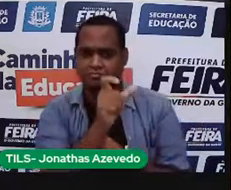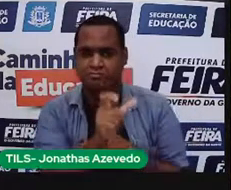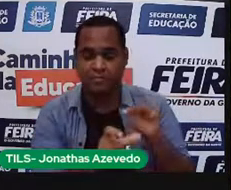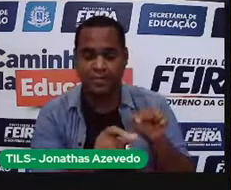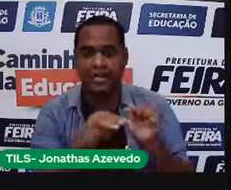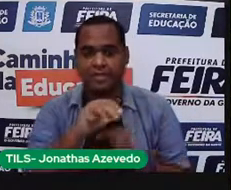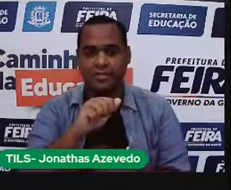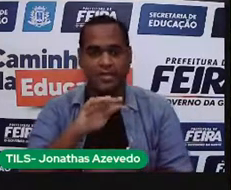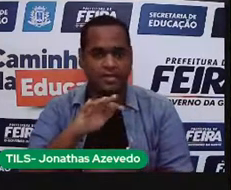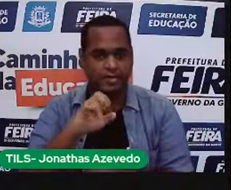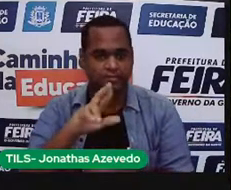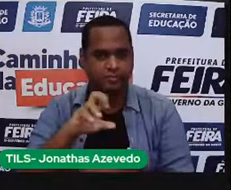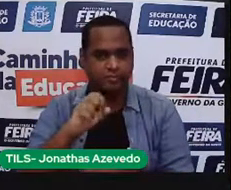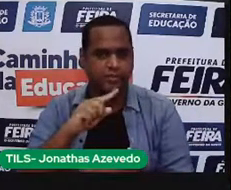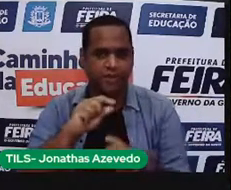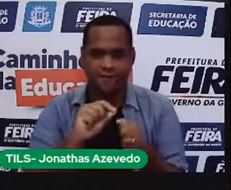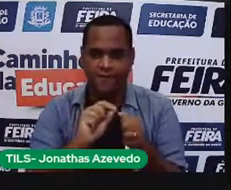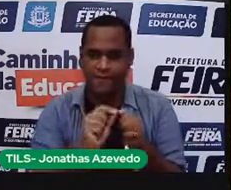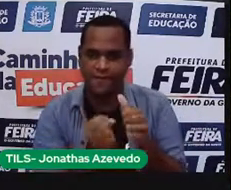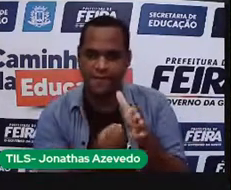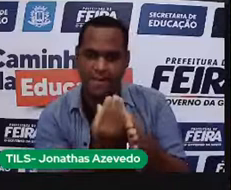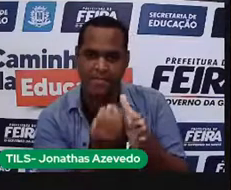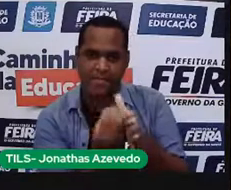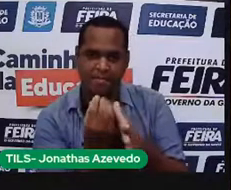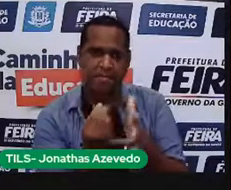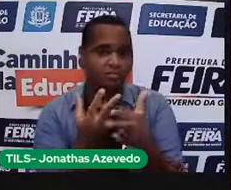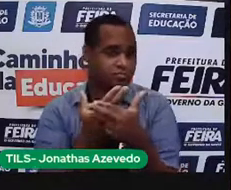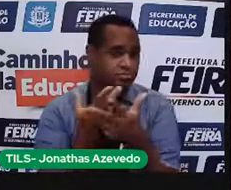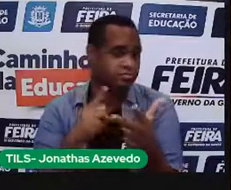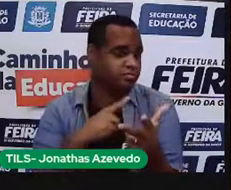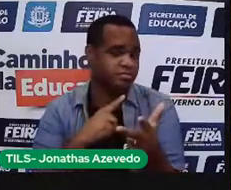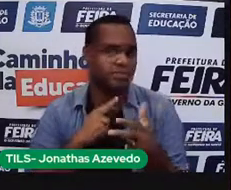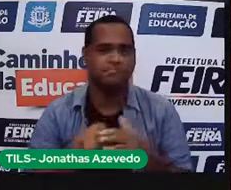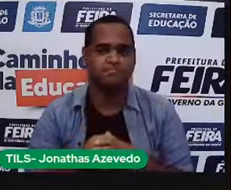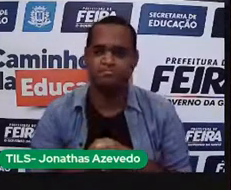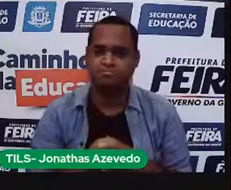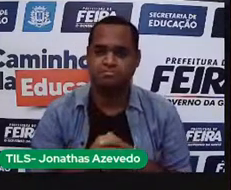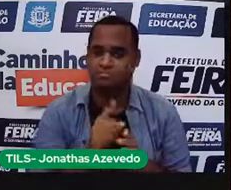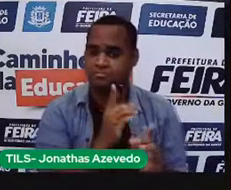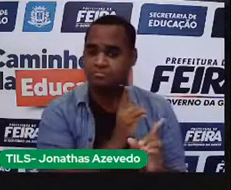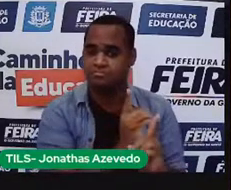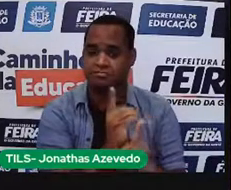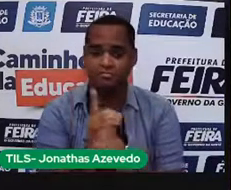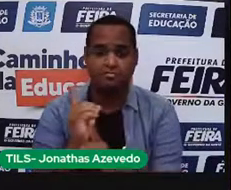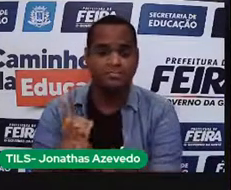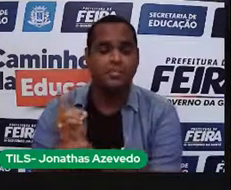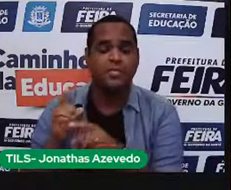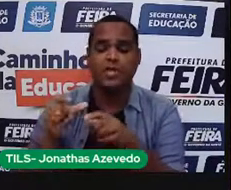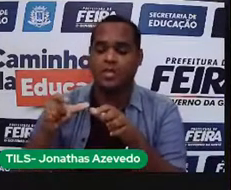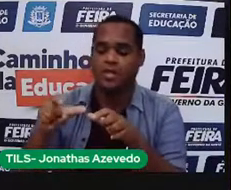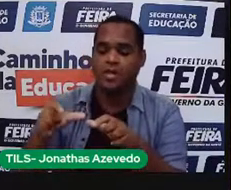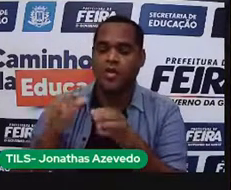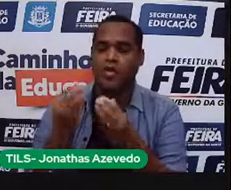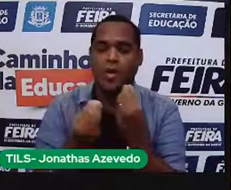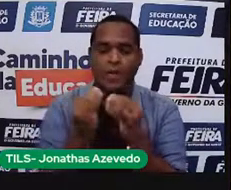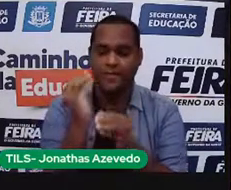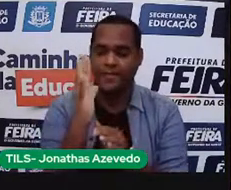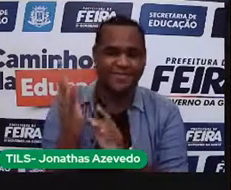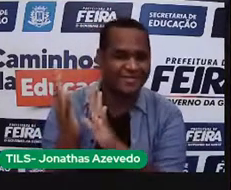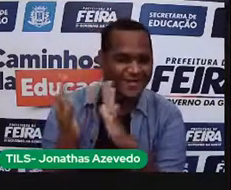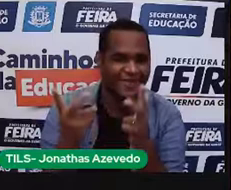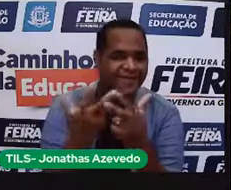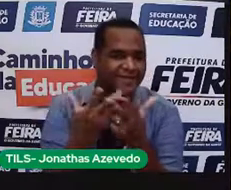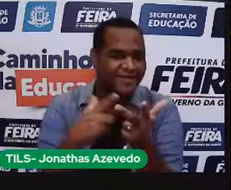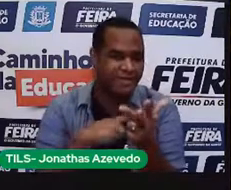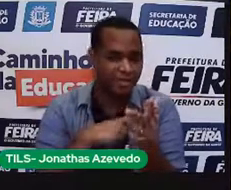todo o recurso que a gente utiliza para produzir algum objeto. E quando esses recursos são encontrados na natureza,